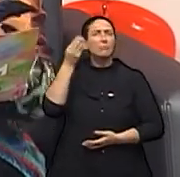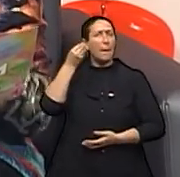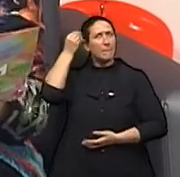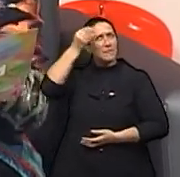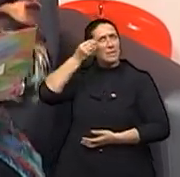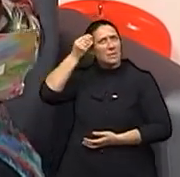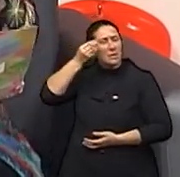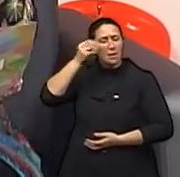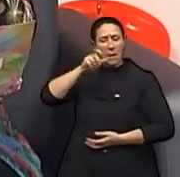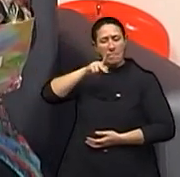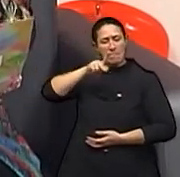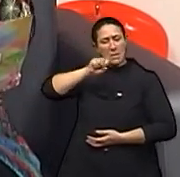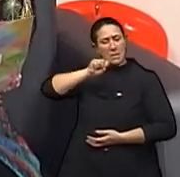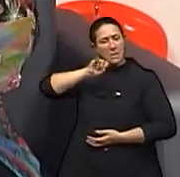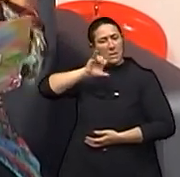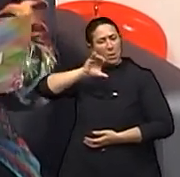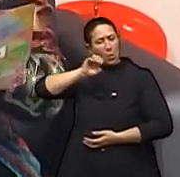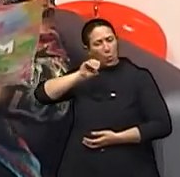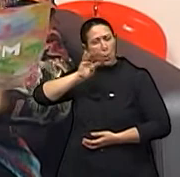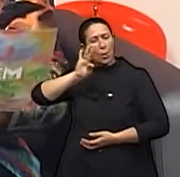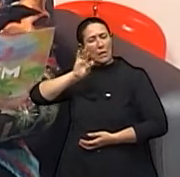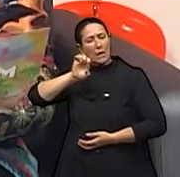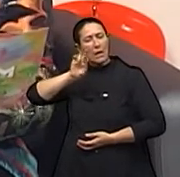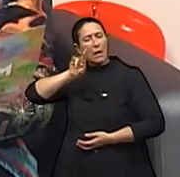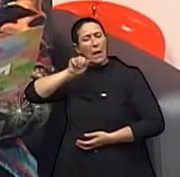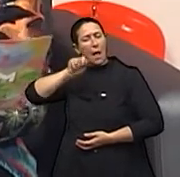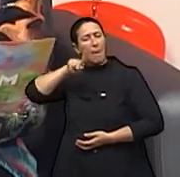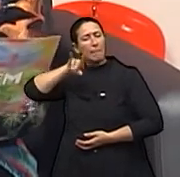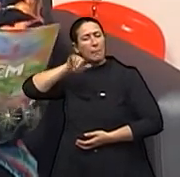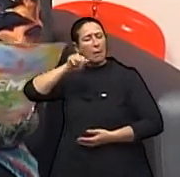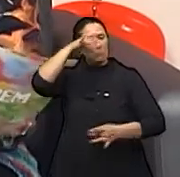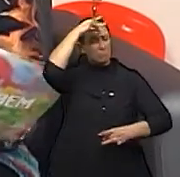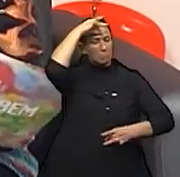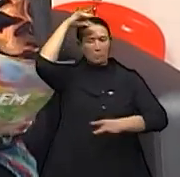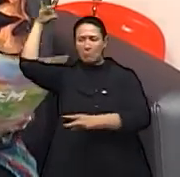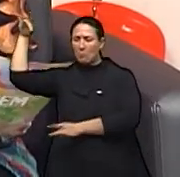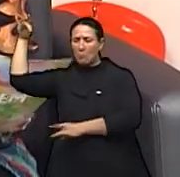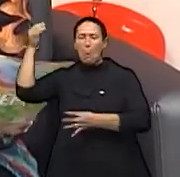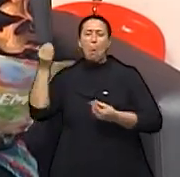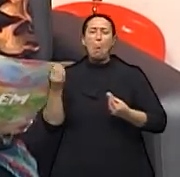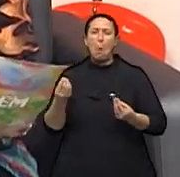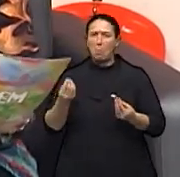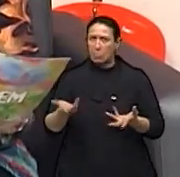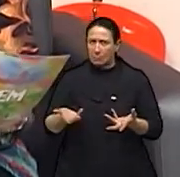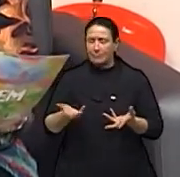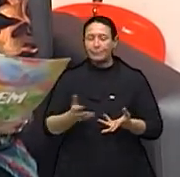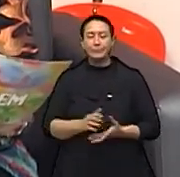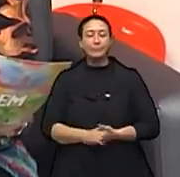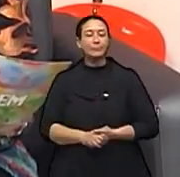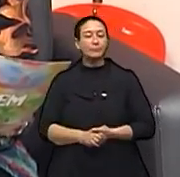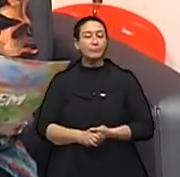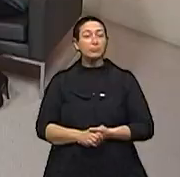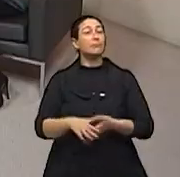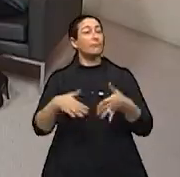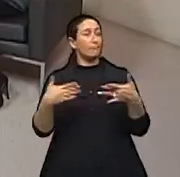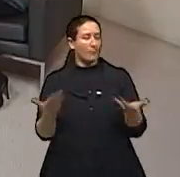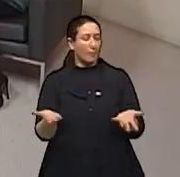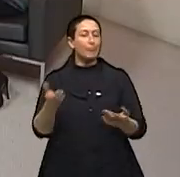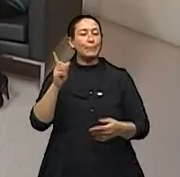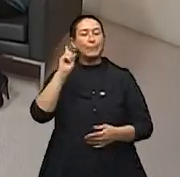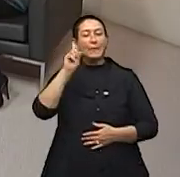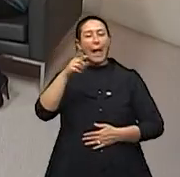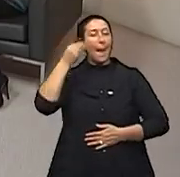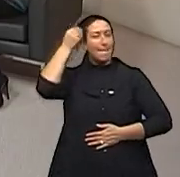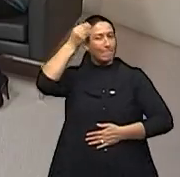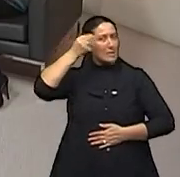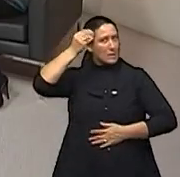reencarnacionista? Tenho certeza que era a primeira pergunta que vocês queriam, né? Pois eu fiz. Então, a psicoterapia reencarnacionista,